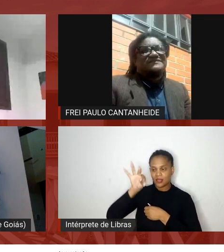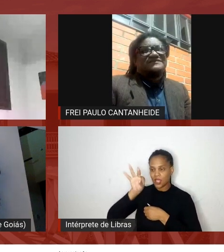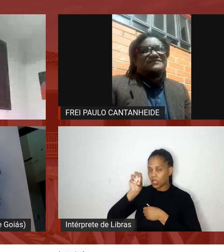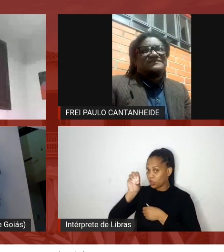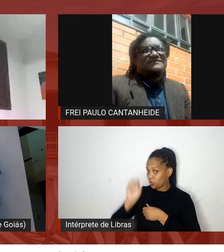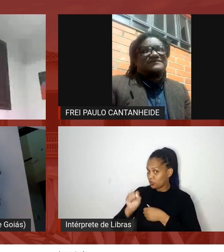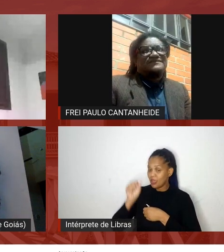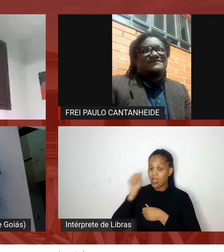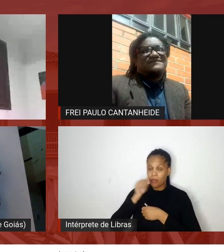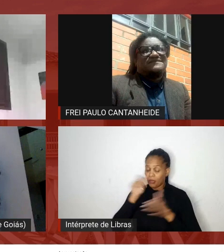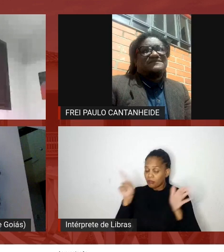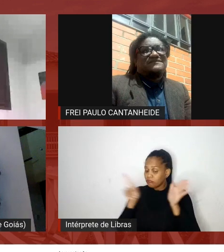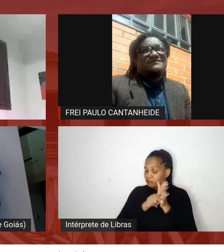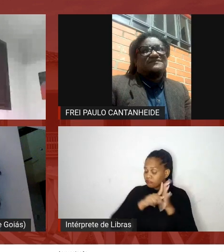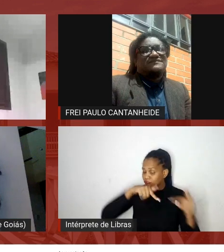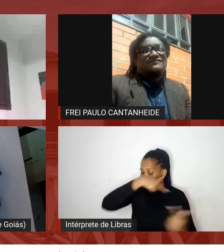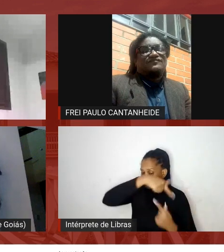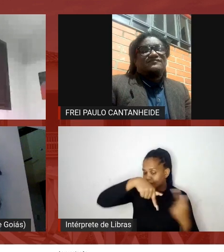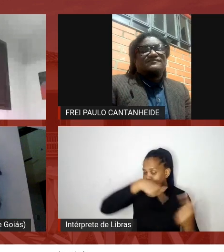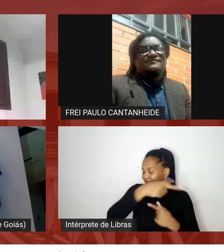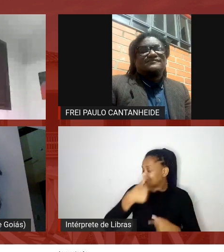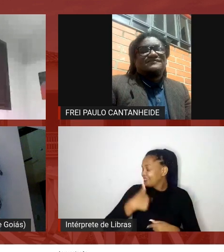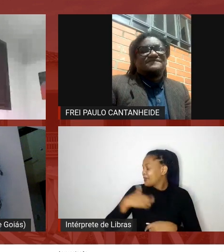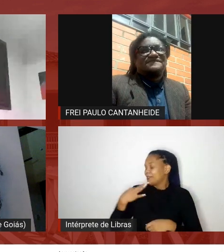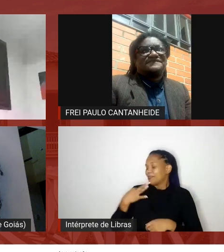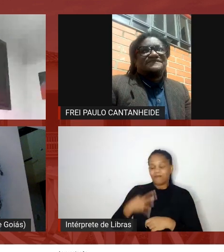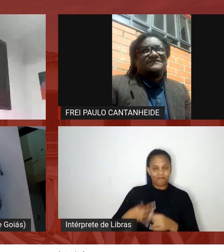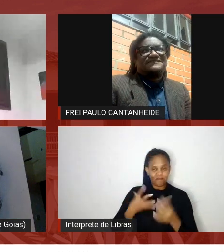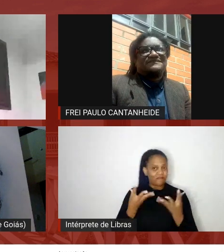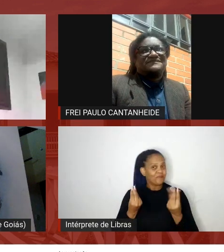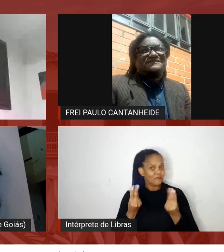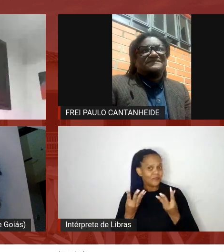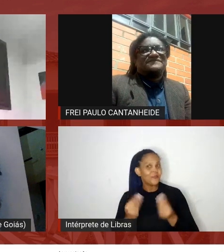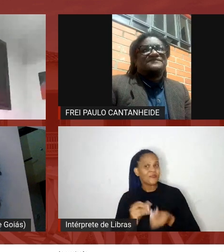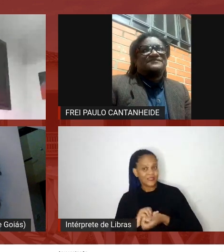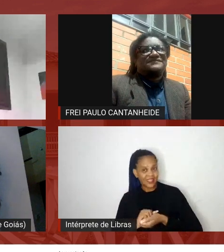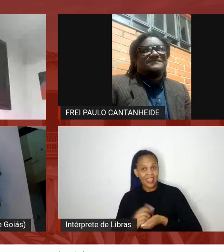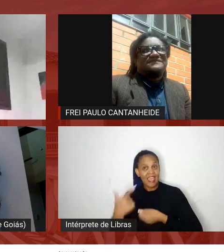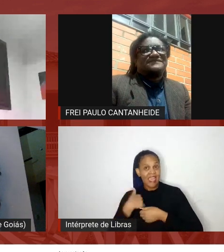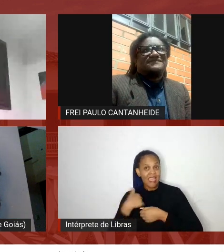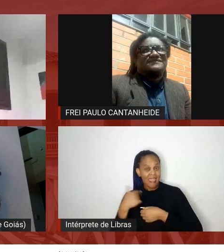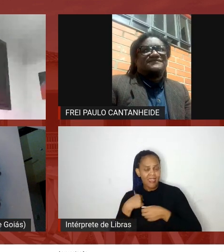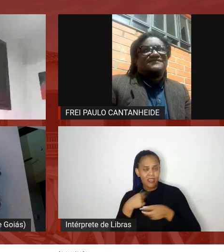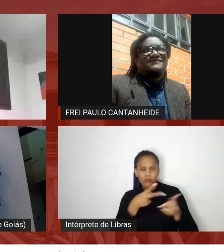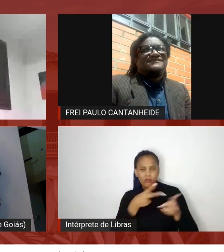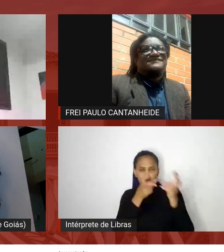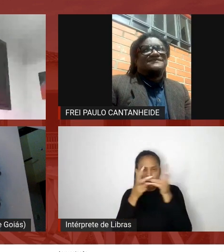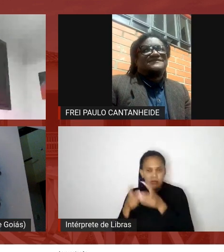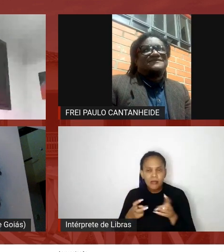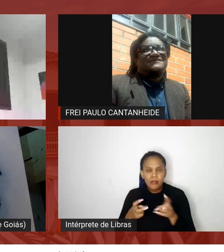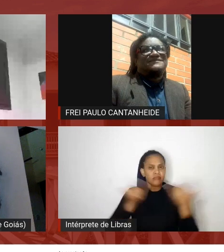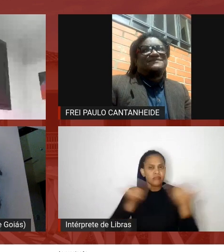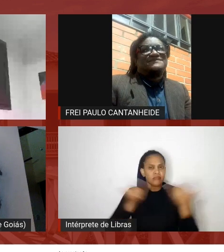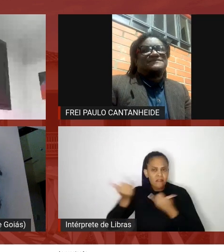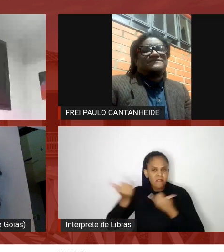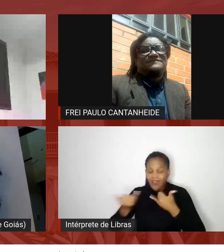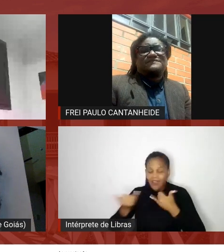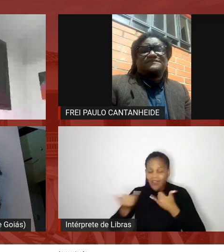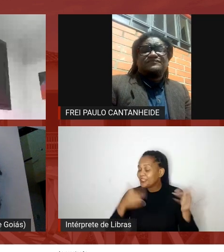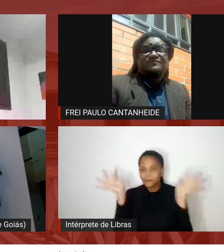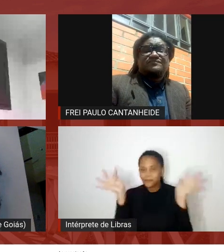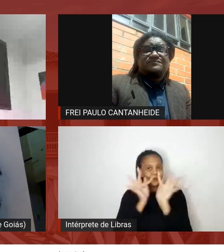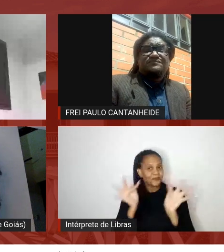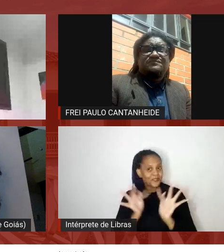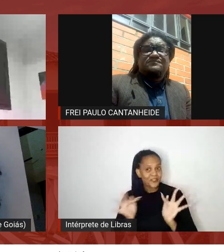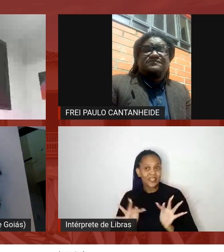e isso me honra muito eu ouvindo todas as falas eu fiquei assim tão feliz numa